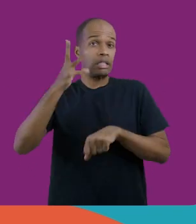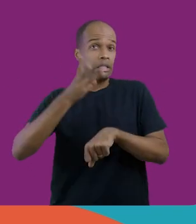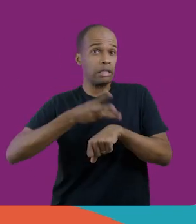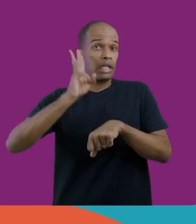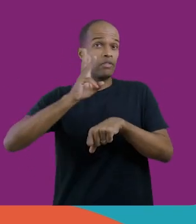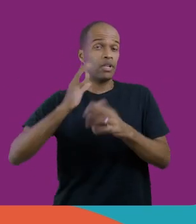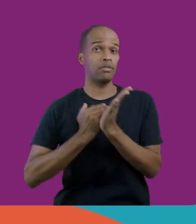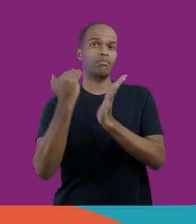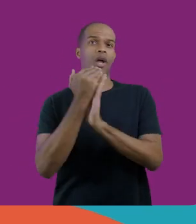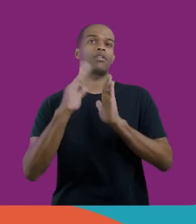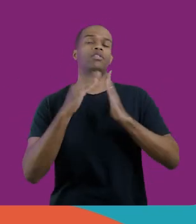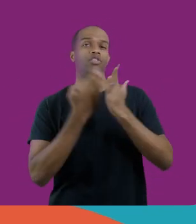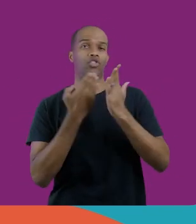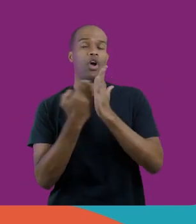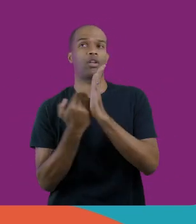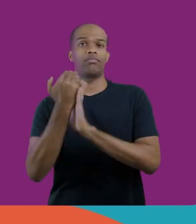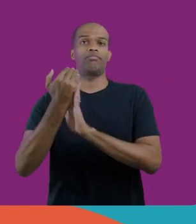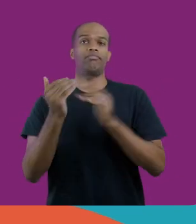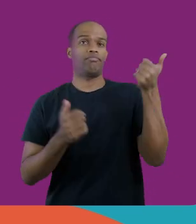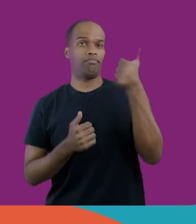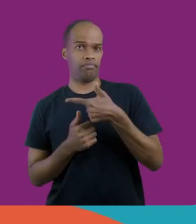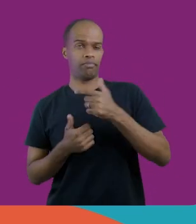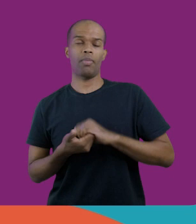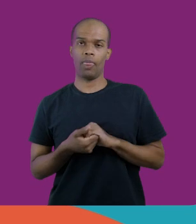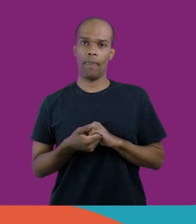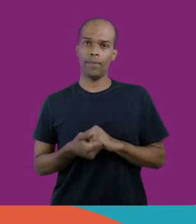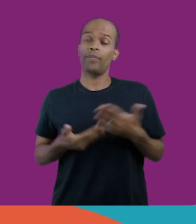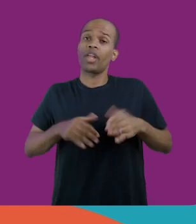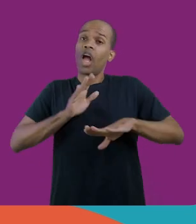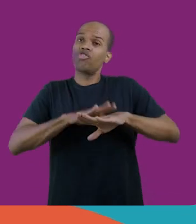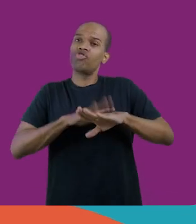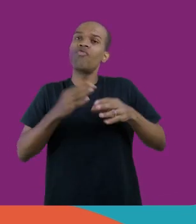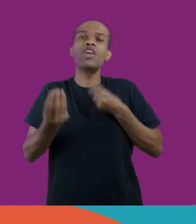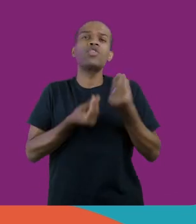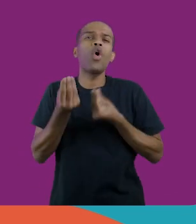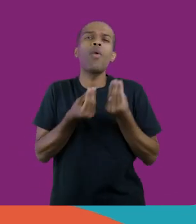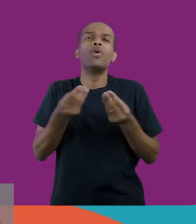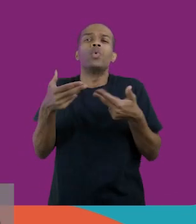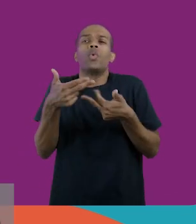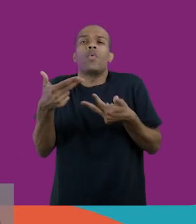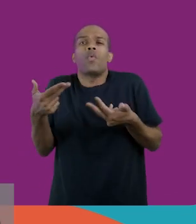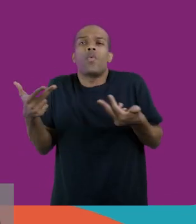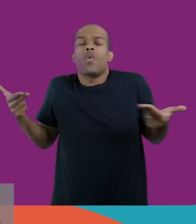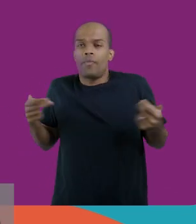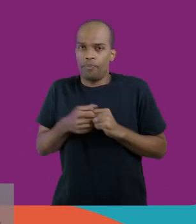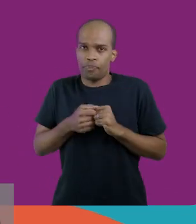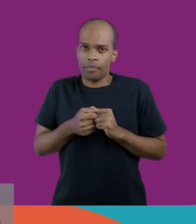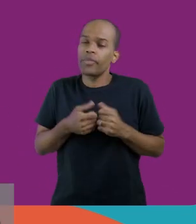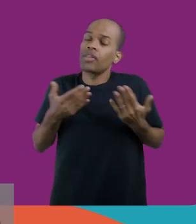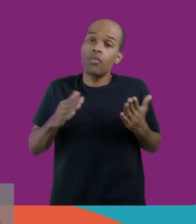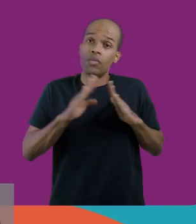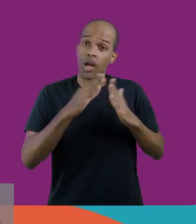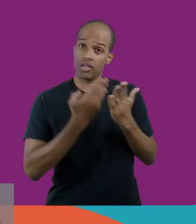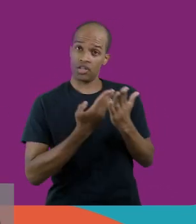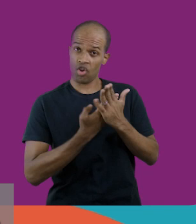vezes mais escolas do que encontramos em 2019, e fizemos isso diversificando. Ou seja, basicamente, as